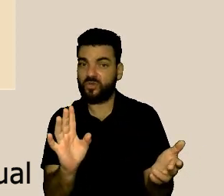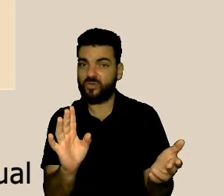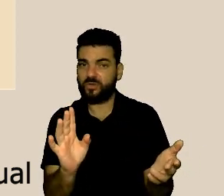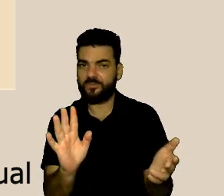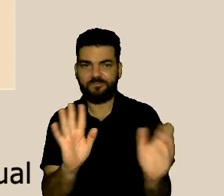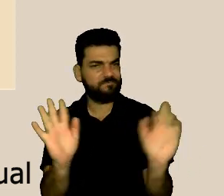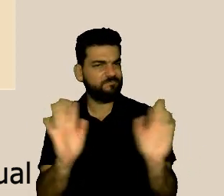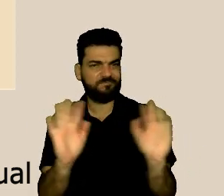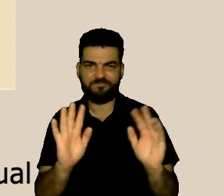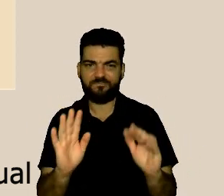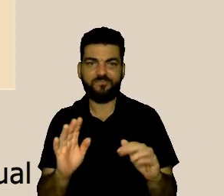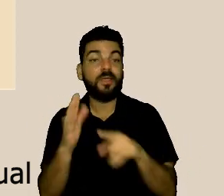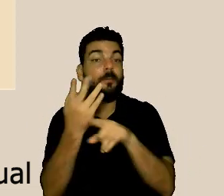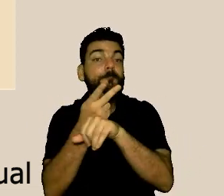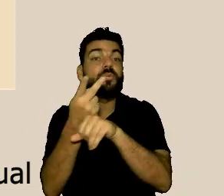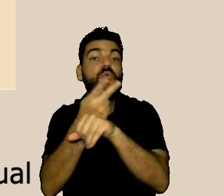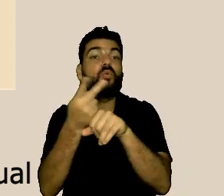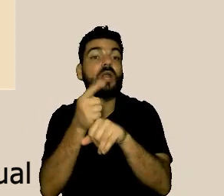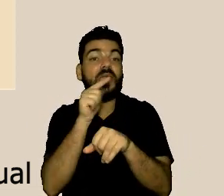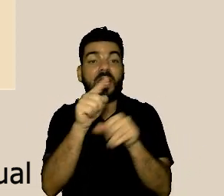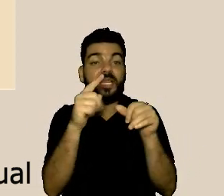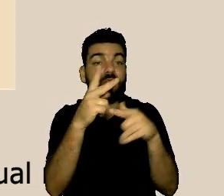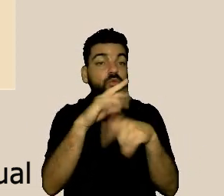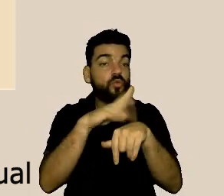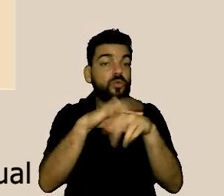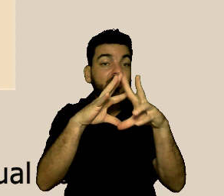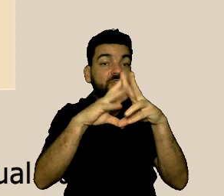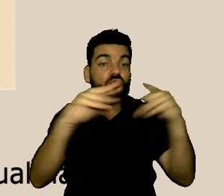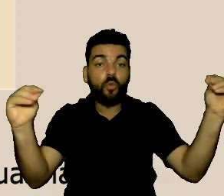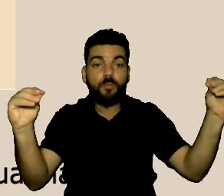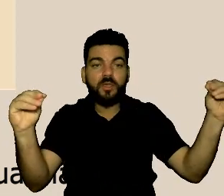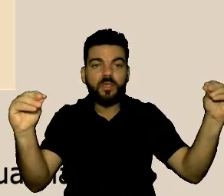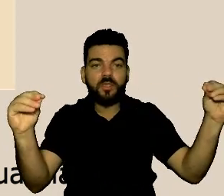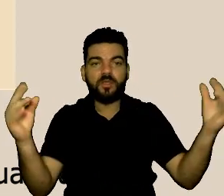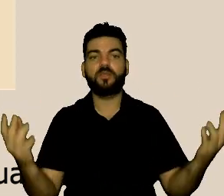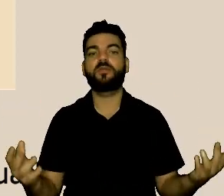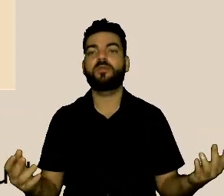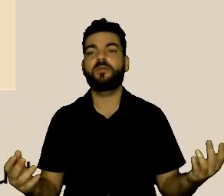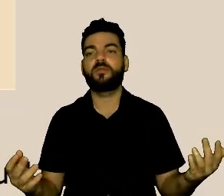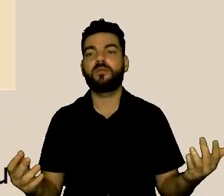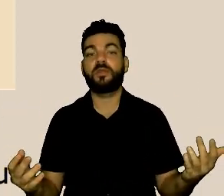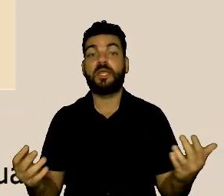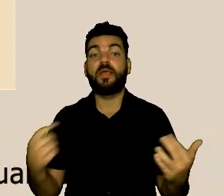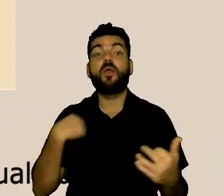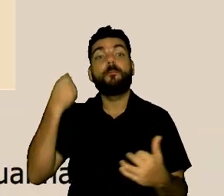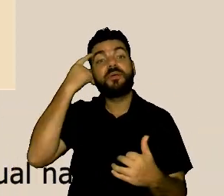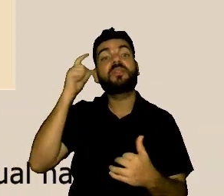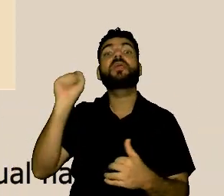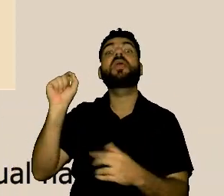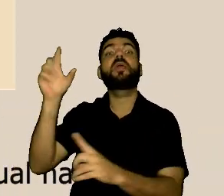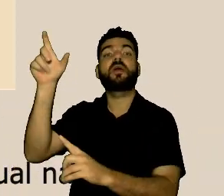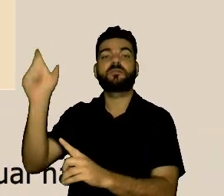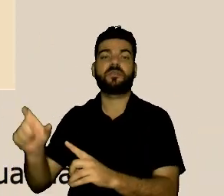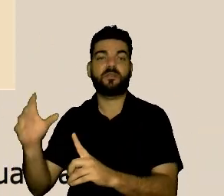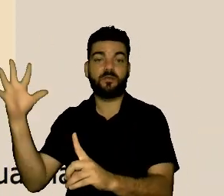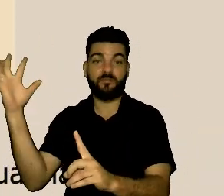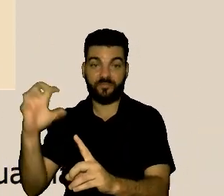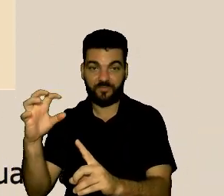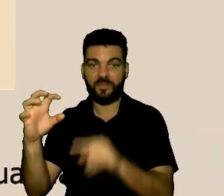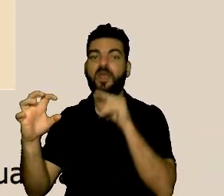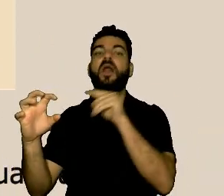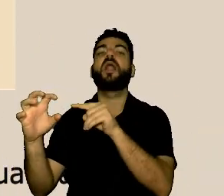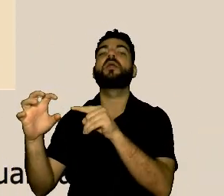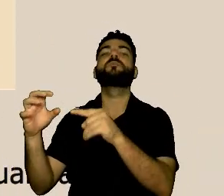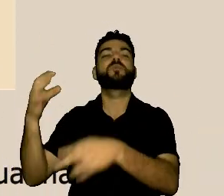Na medida que a gente atende a pessoa que é a pessoa que sofreu o assédio a gente dá